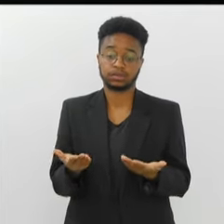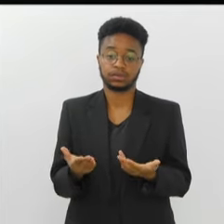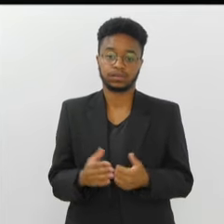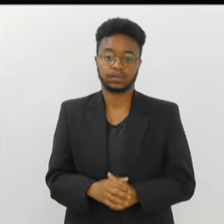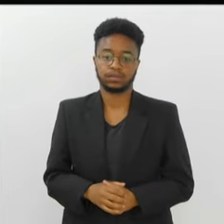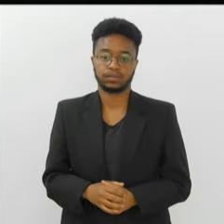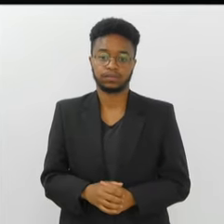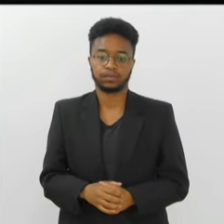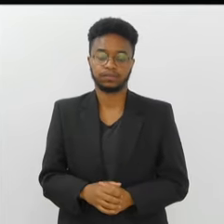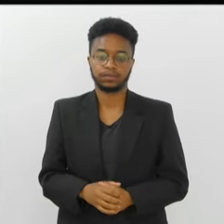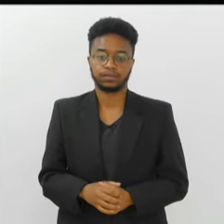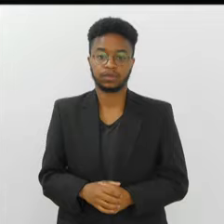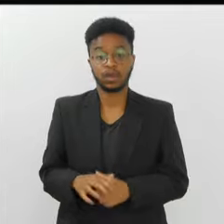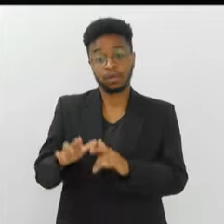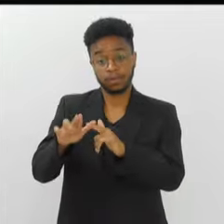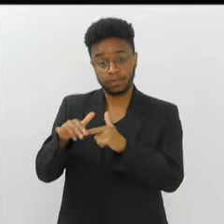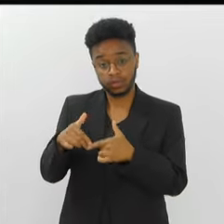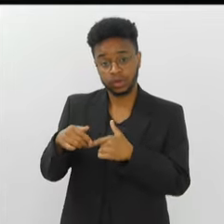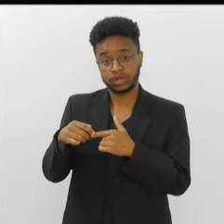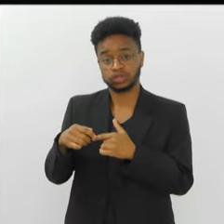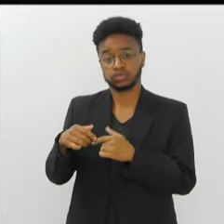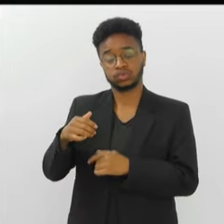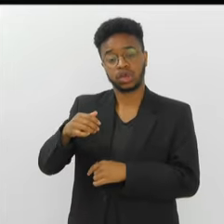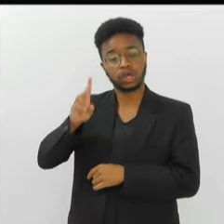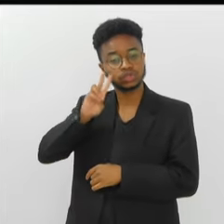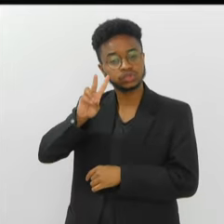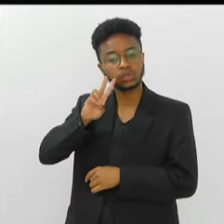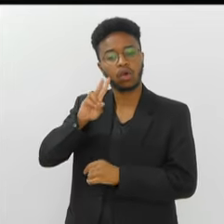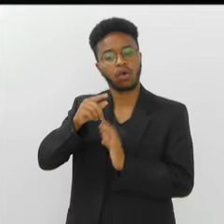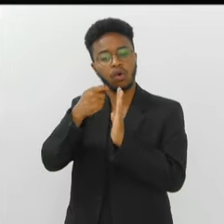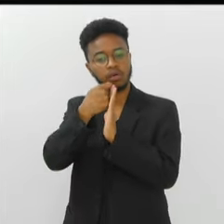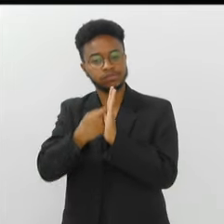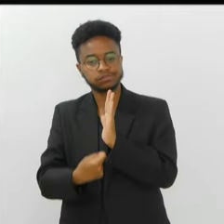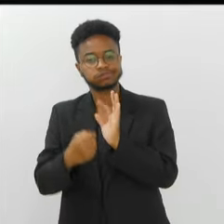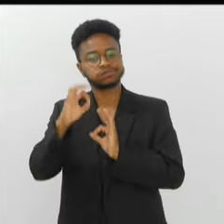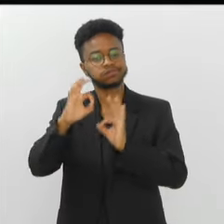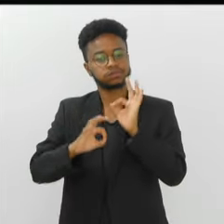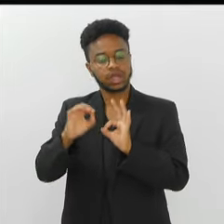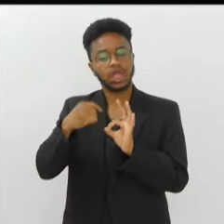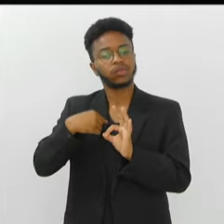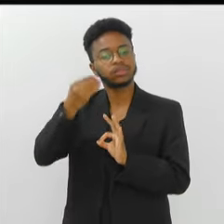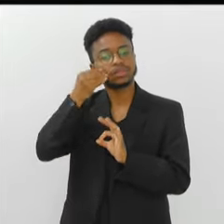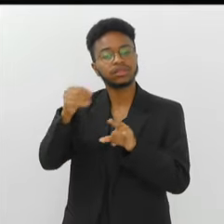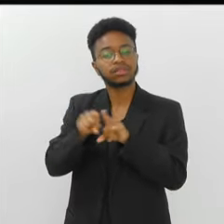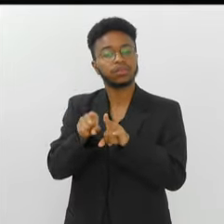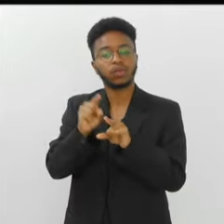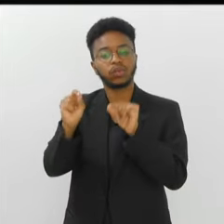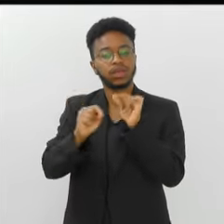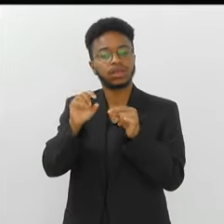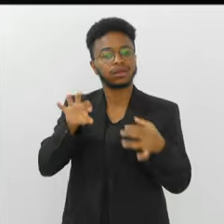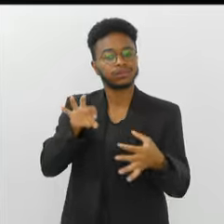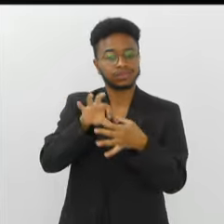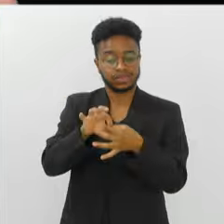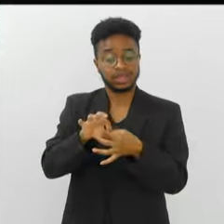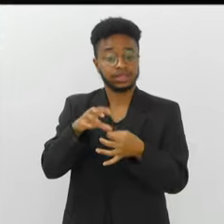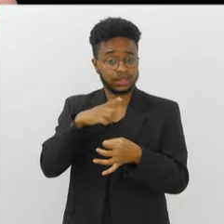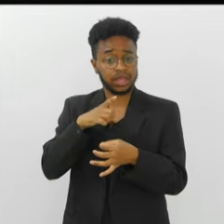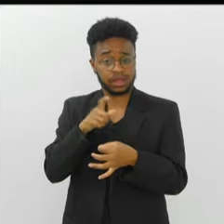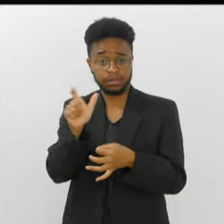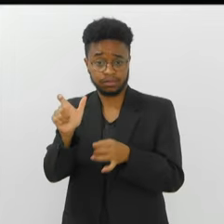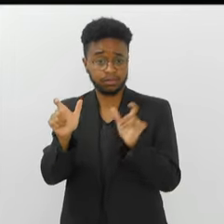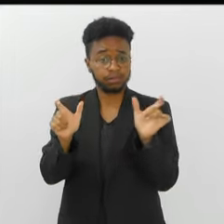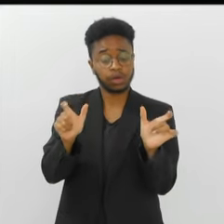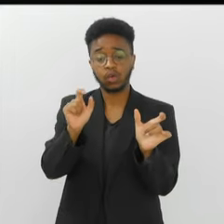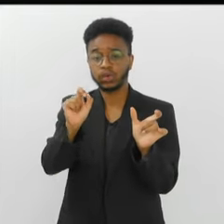Então, a partir desse enredo, o que eu também busco é fazer uma conexão, tanto que isso está no nome do